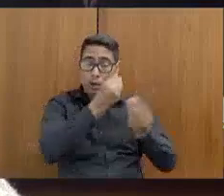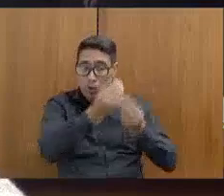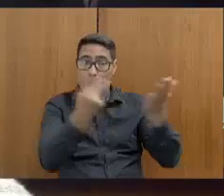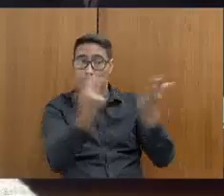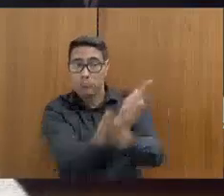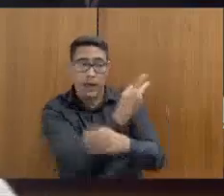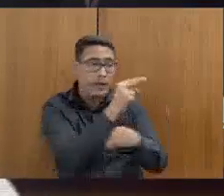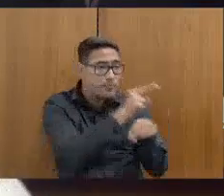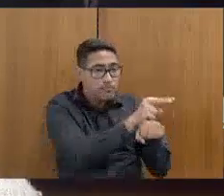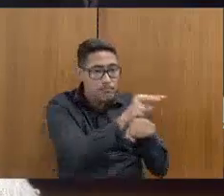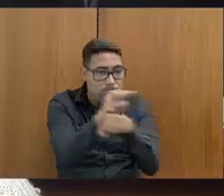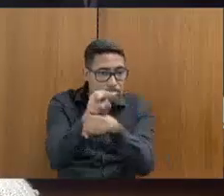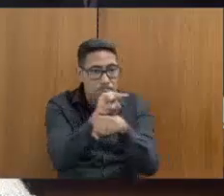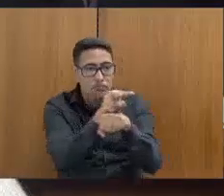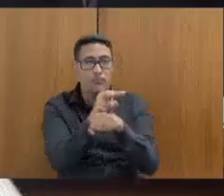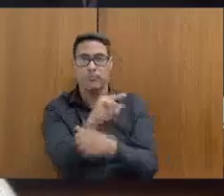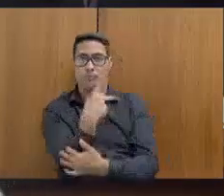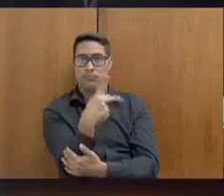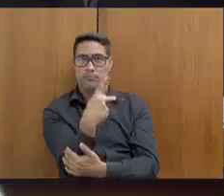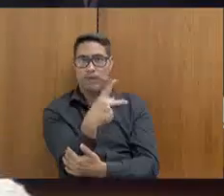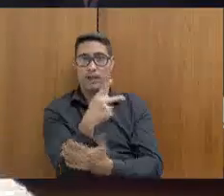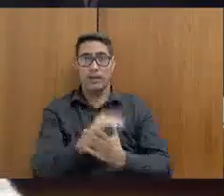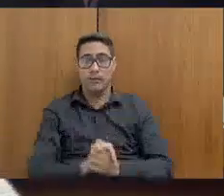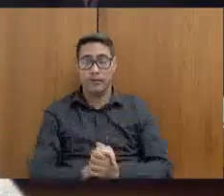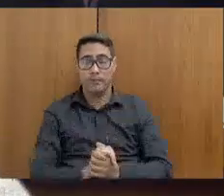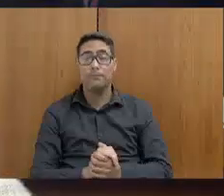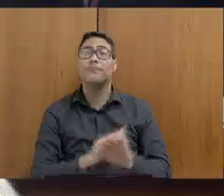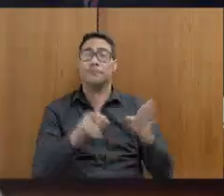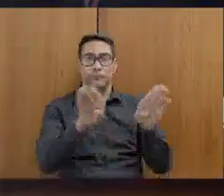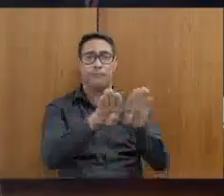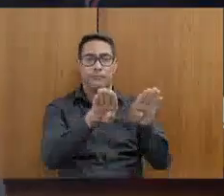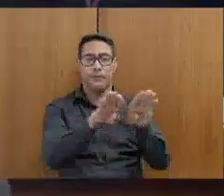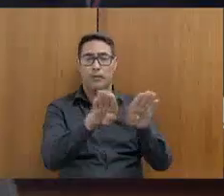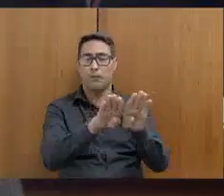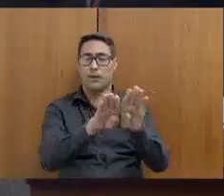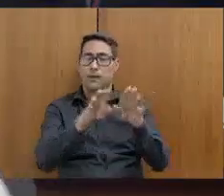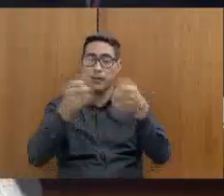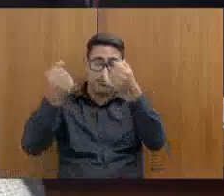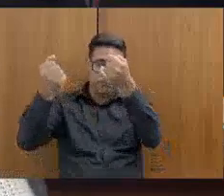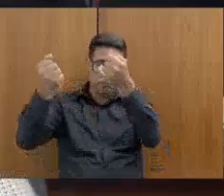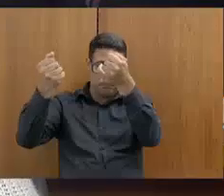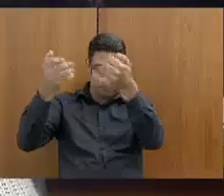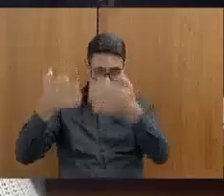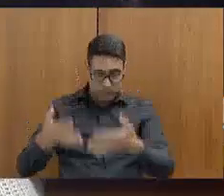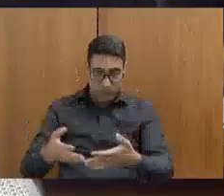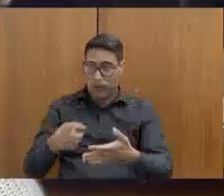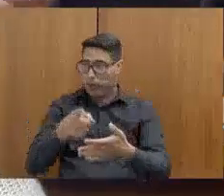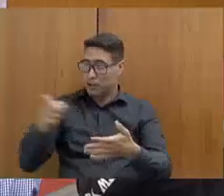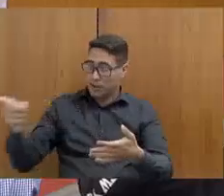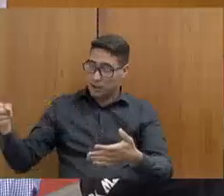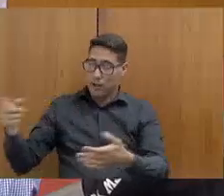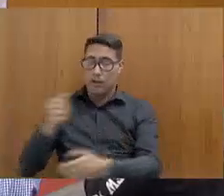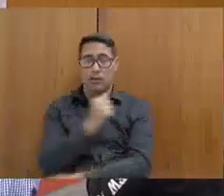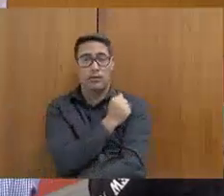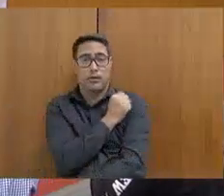E aí eu quero reforçar o que foi trazido aqui pelo deputado Sargento Rodrigues,